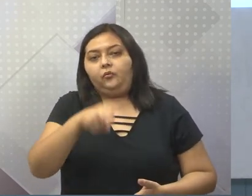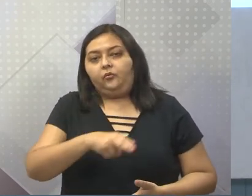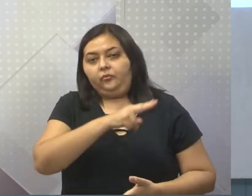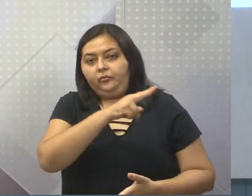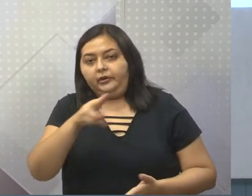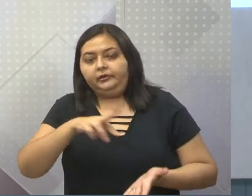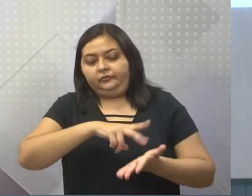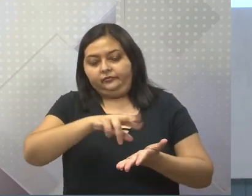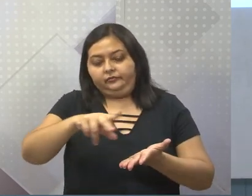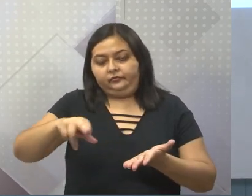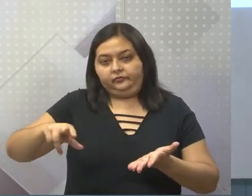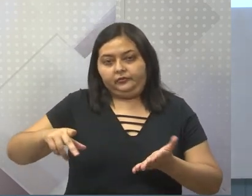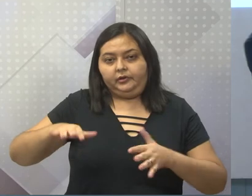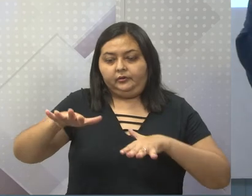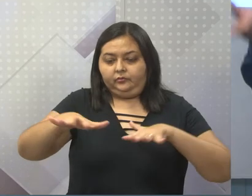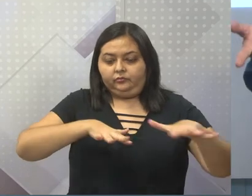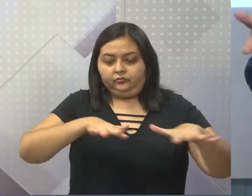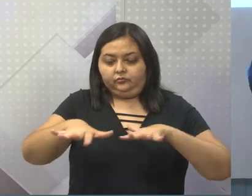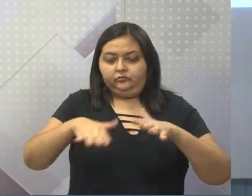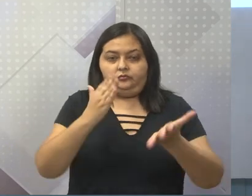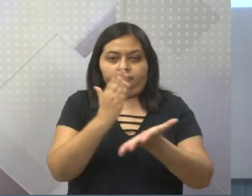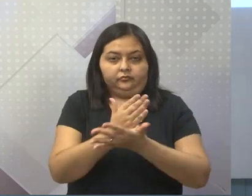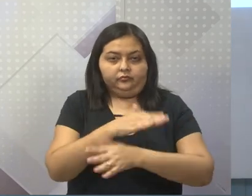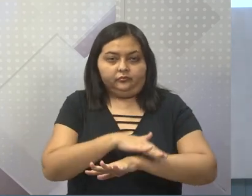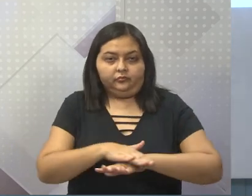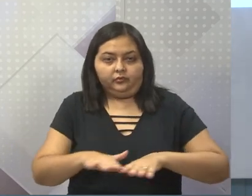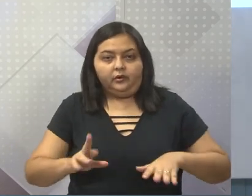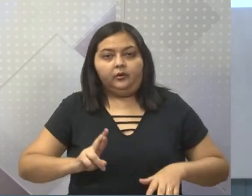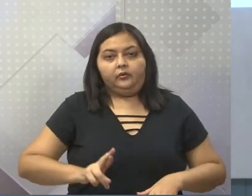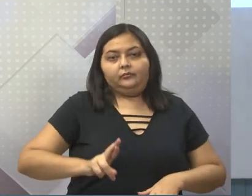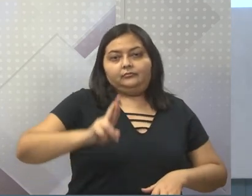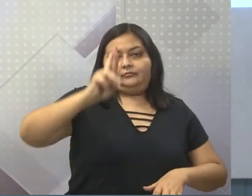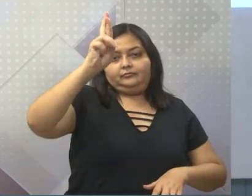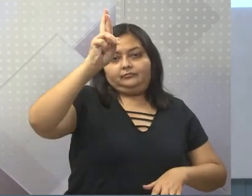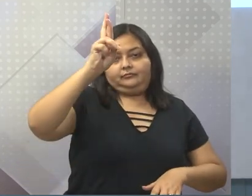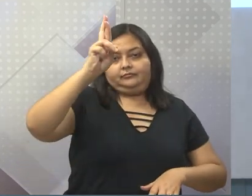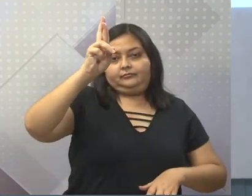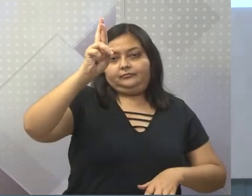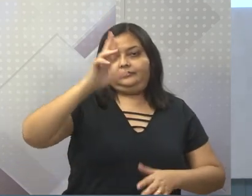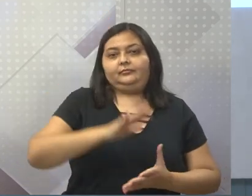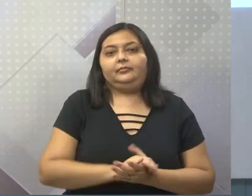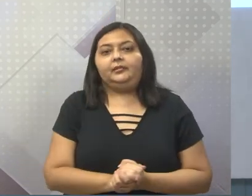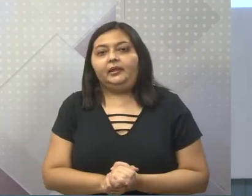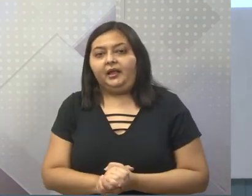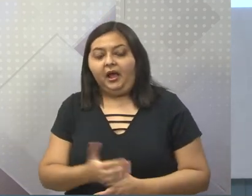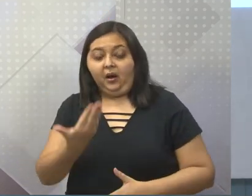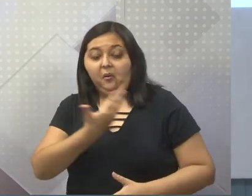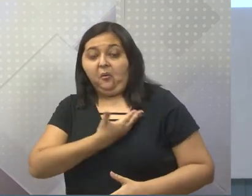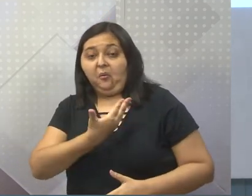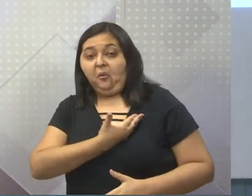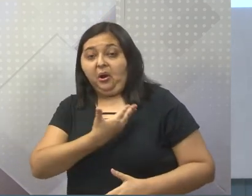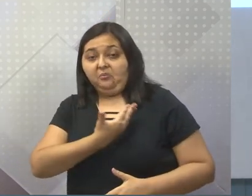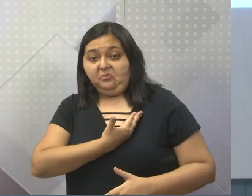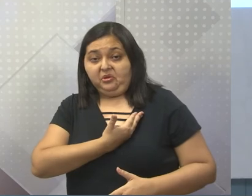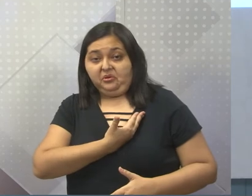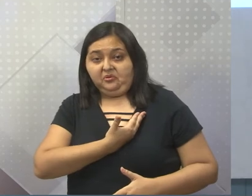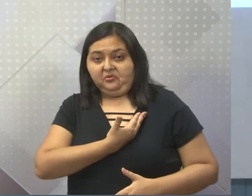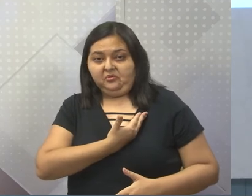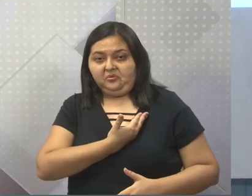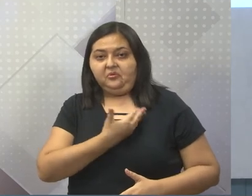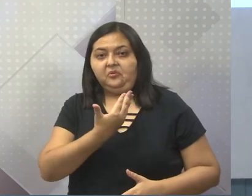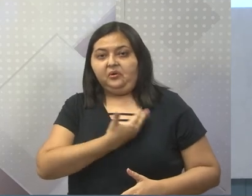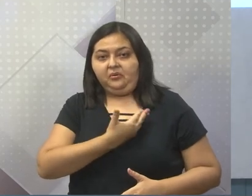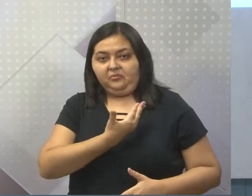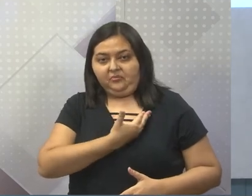dessa conjuração, é que um dos líderes, vamos dizer assim, ele vai ser entregue pelo colega, viu? Olha o detalhe, olha o grande detalhe.